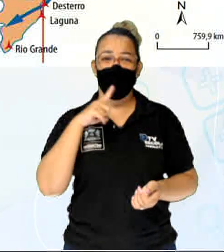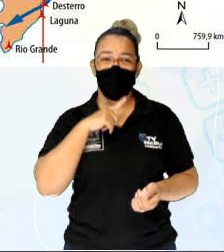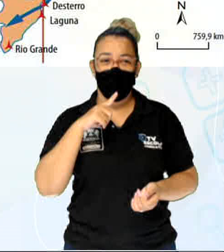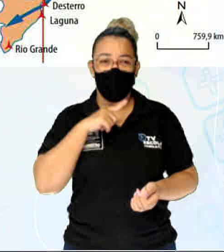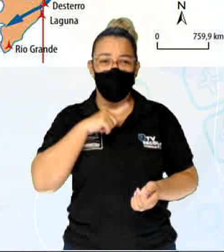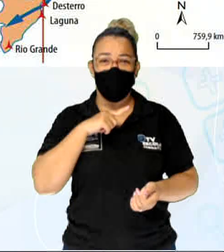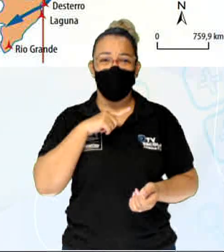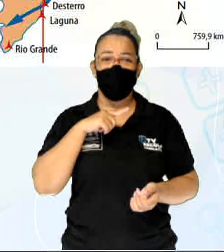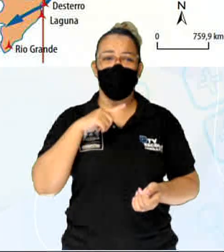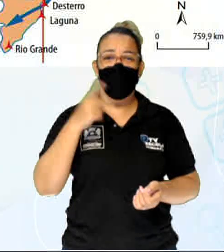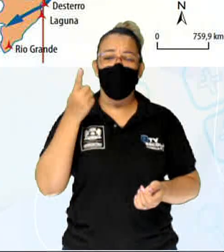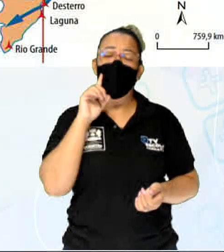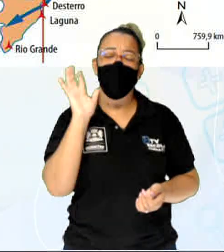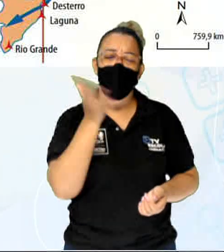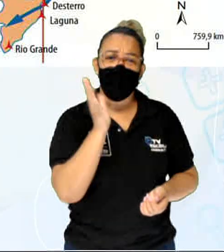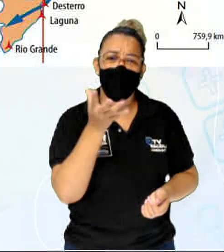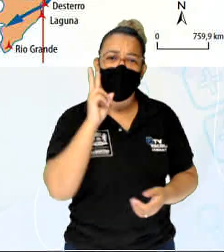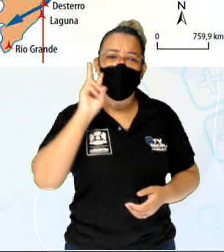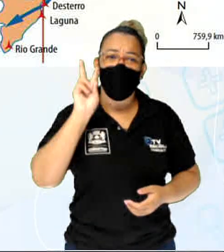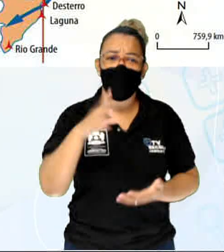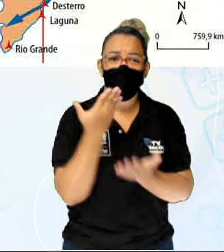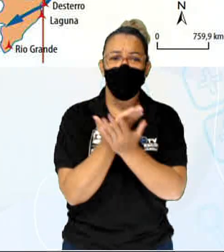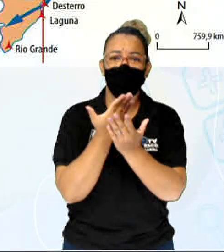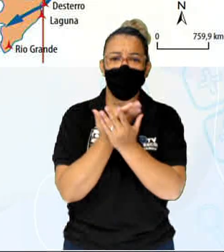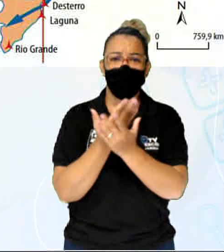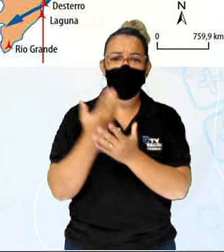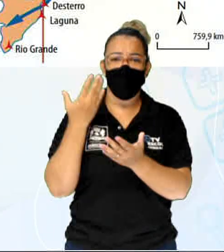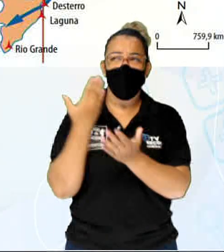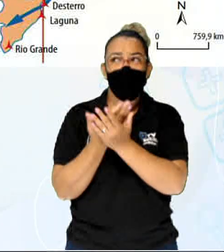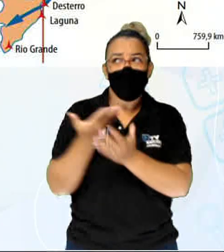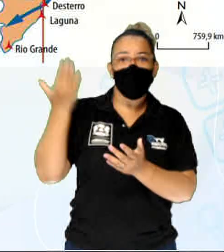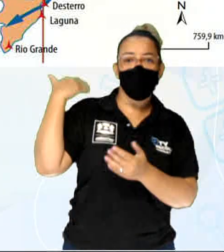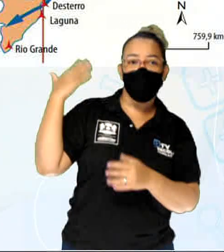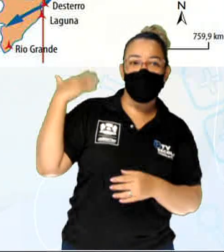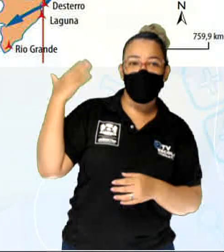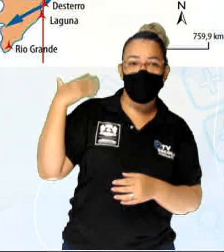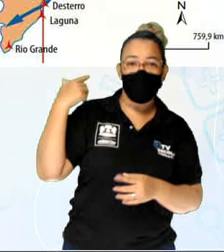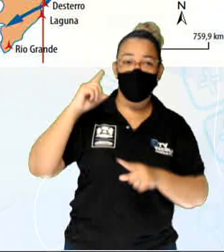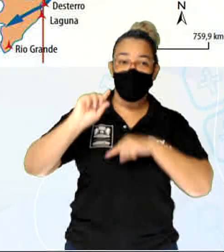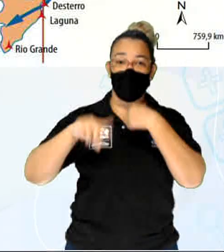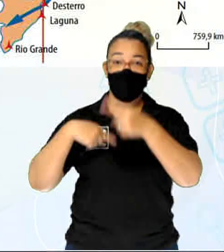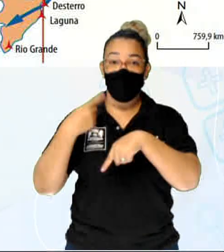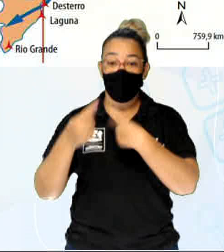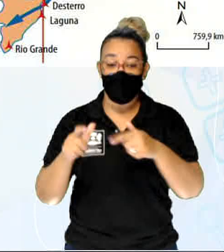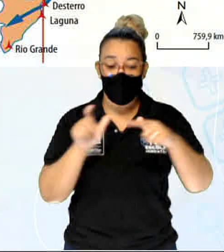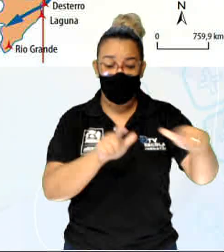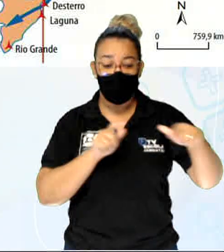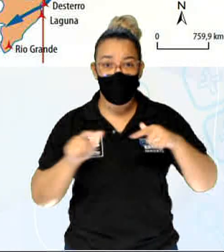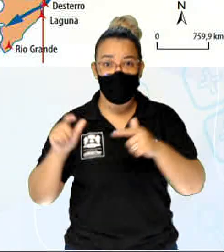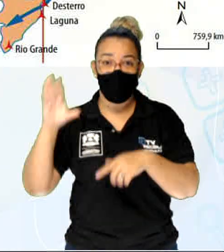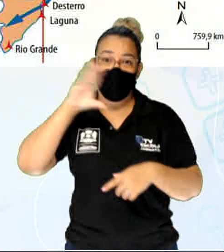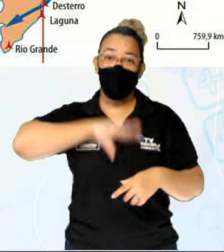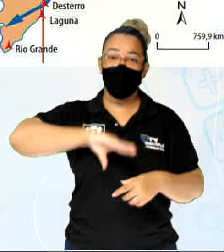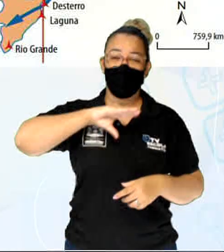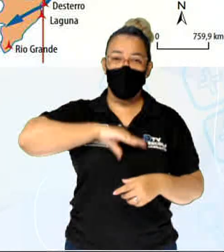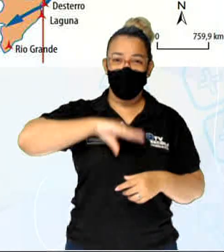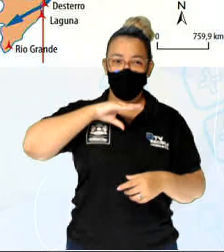já viu também na aula anterior, o Círculo dos Bandeirantes ou Bandeirismo. Depois, o território português e o território,